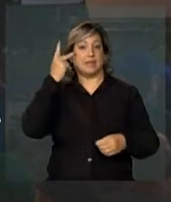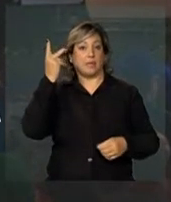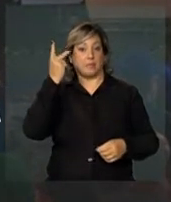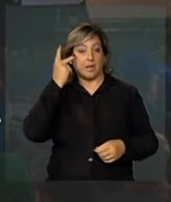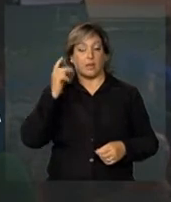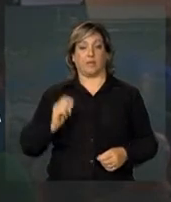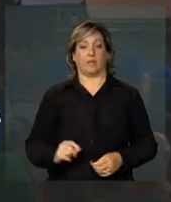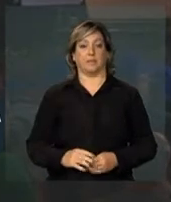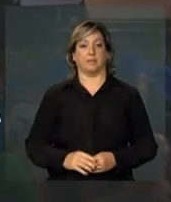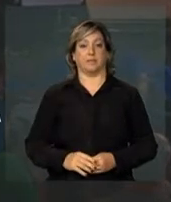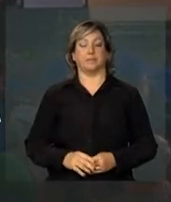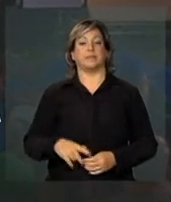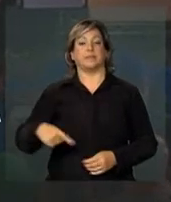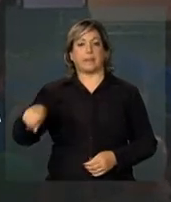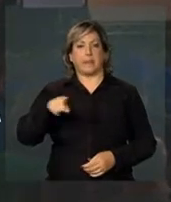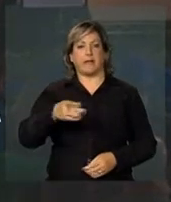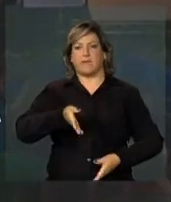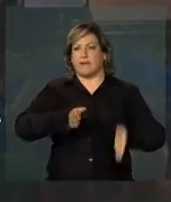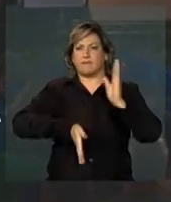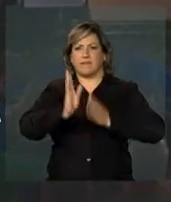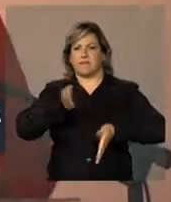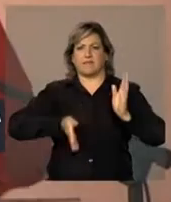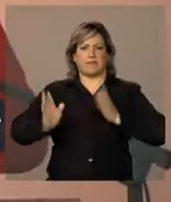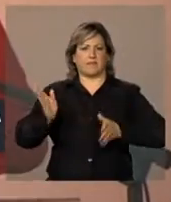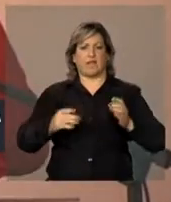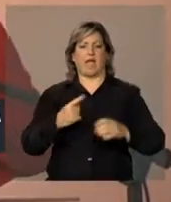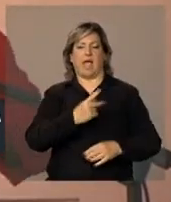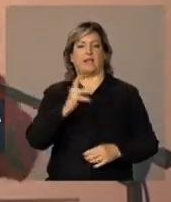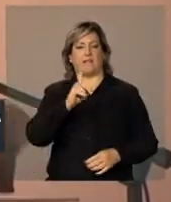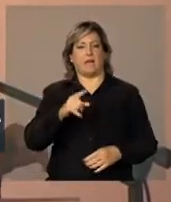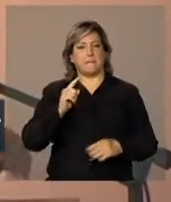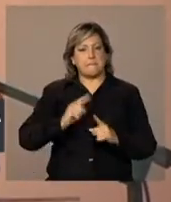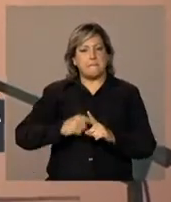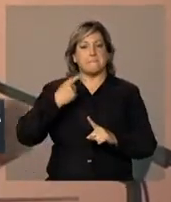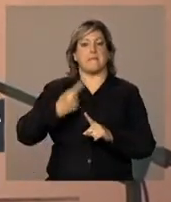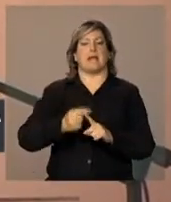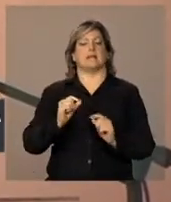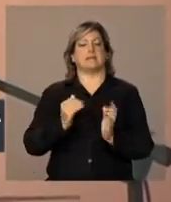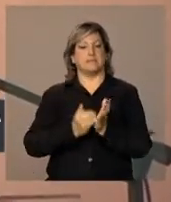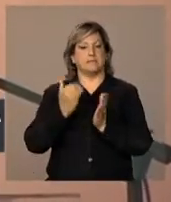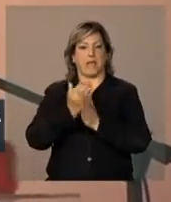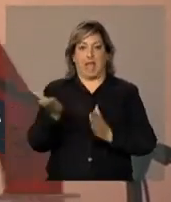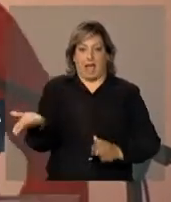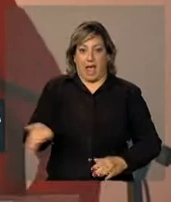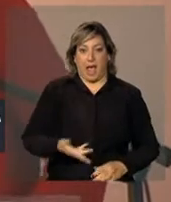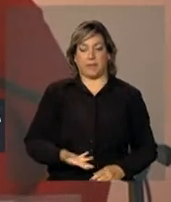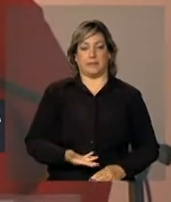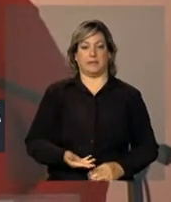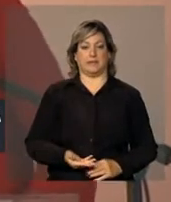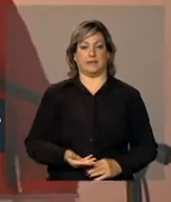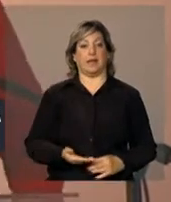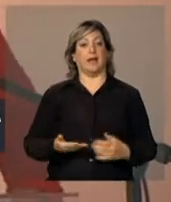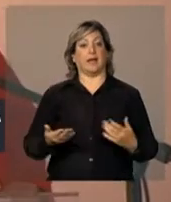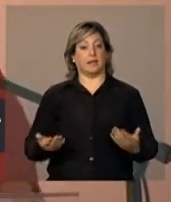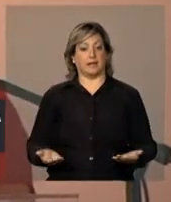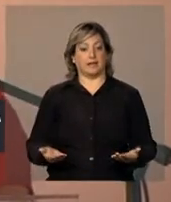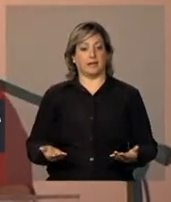eles vão operar cada vez mais, de forma mais rápida. E aí,